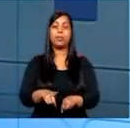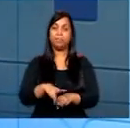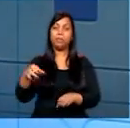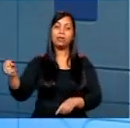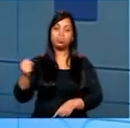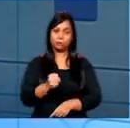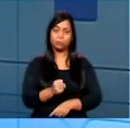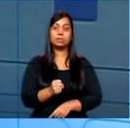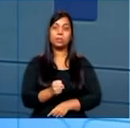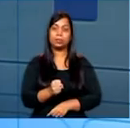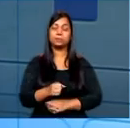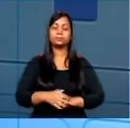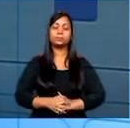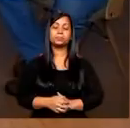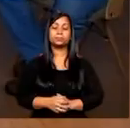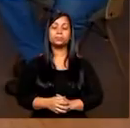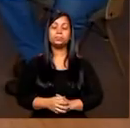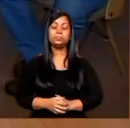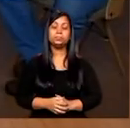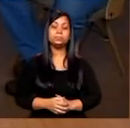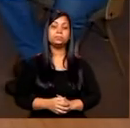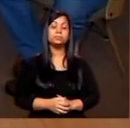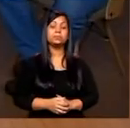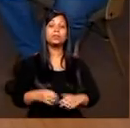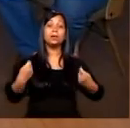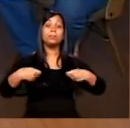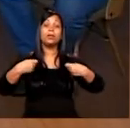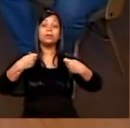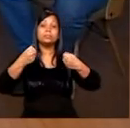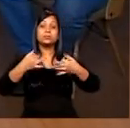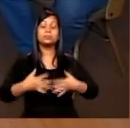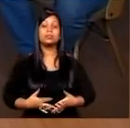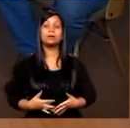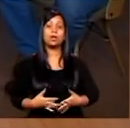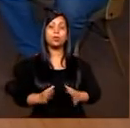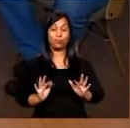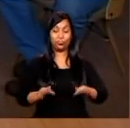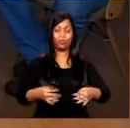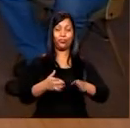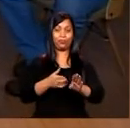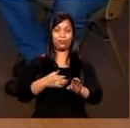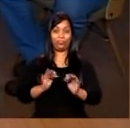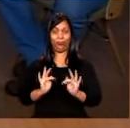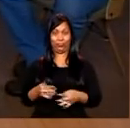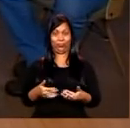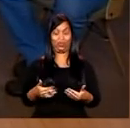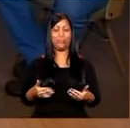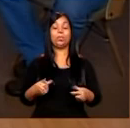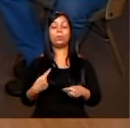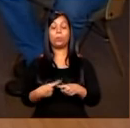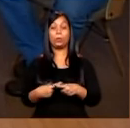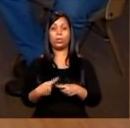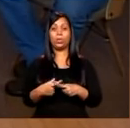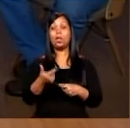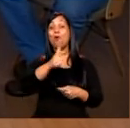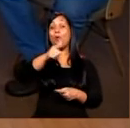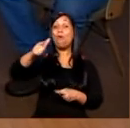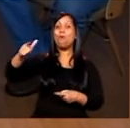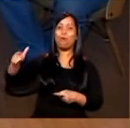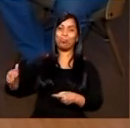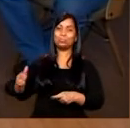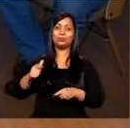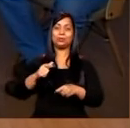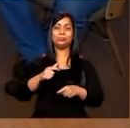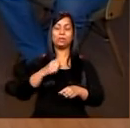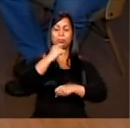colocado mais para frente da fila, sim. Tem que falar também do fim da fila, né? Porque tem outras chamadas